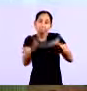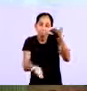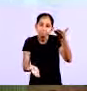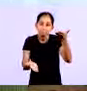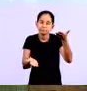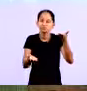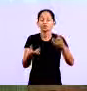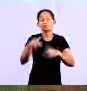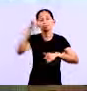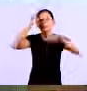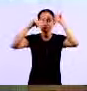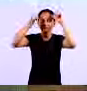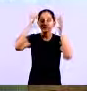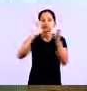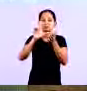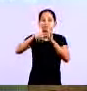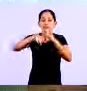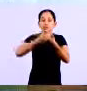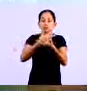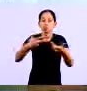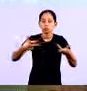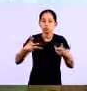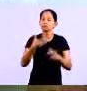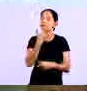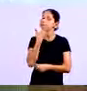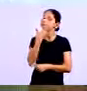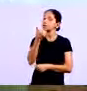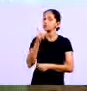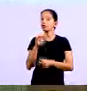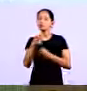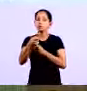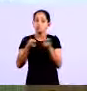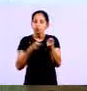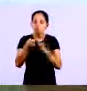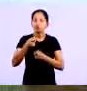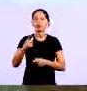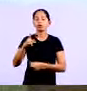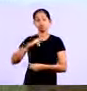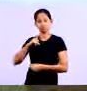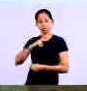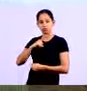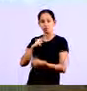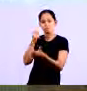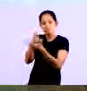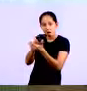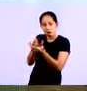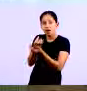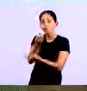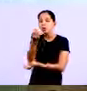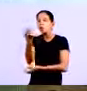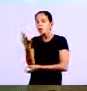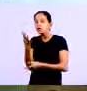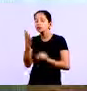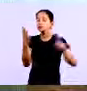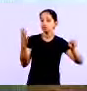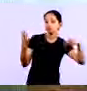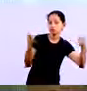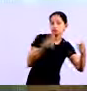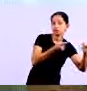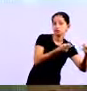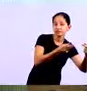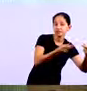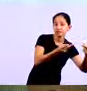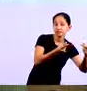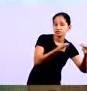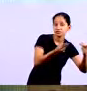contas a pagar é para evitar isso. É para ele dar um controle, para você saber quanto você tem para pagar, e para poder ver quanto é que você tem caixa, e já se